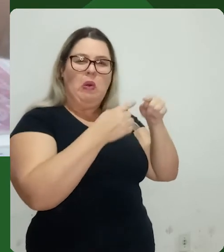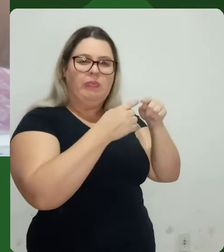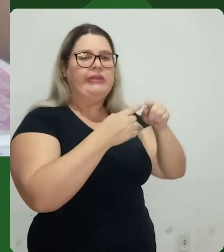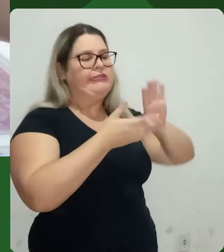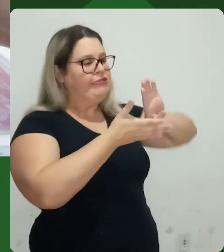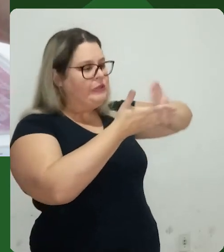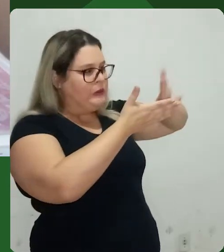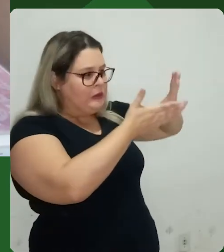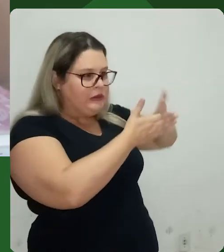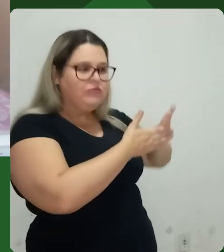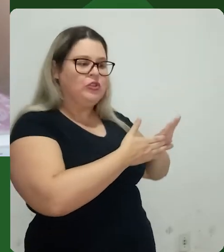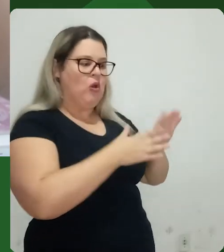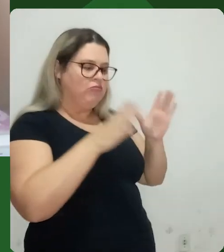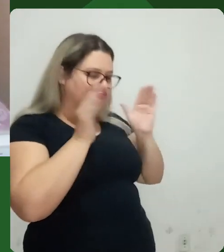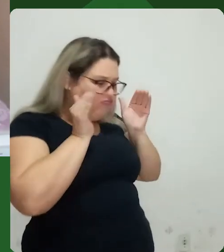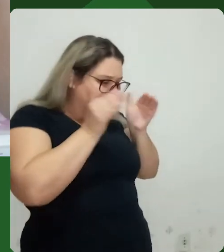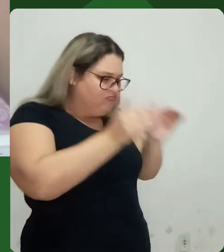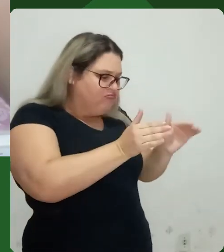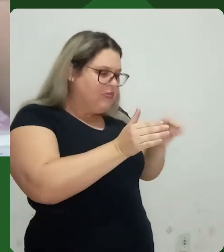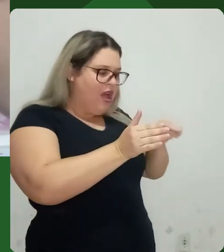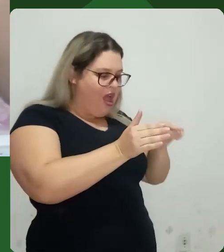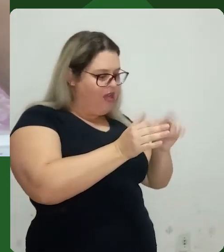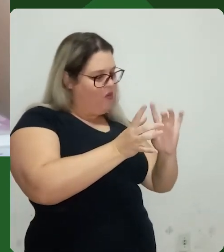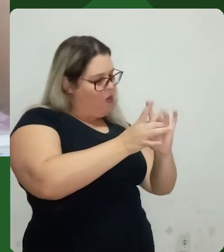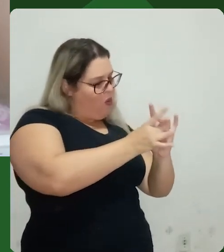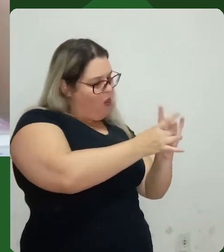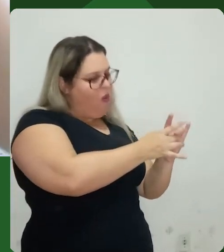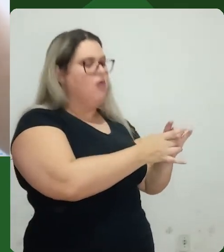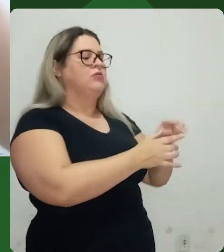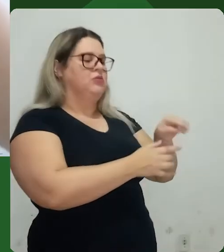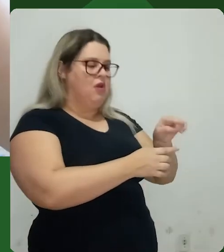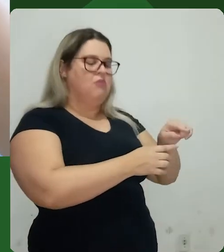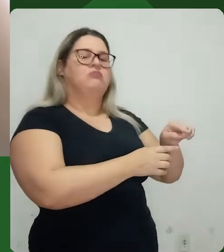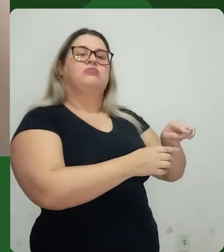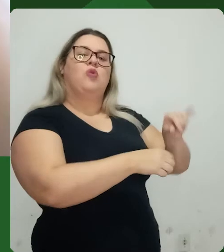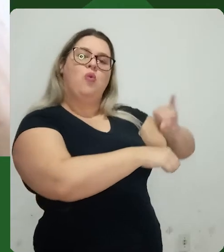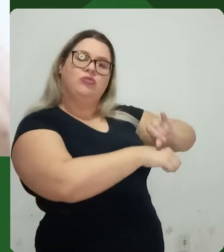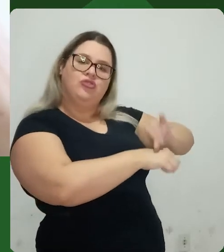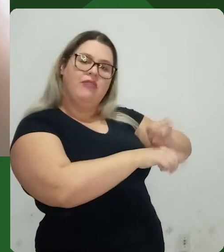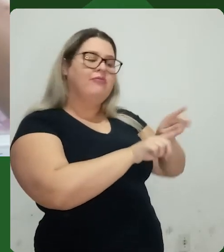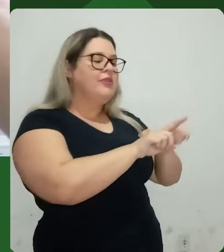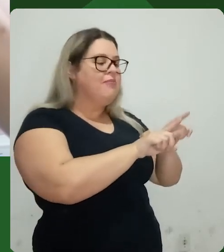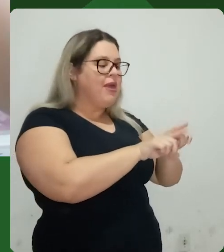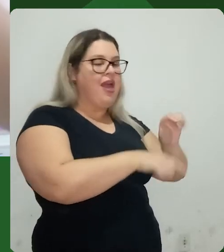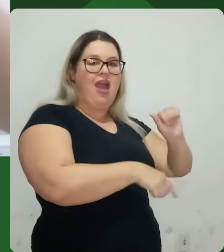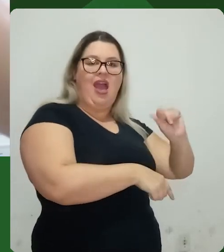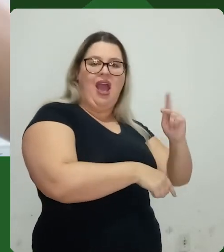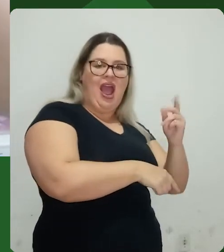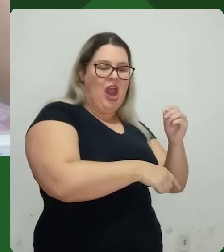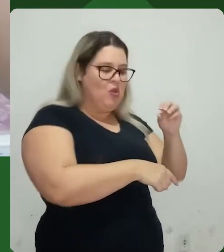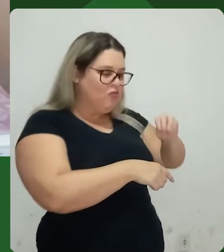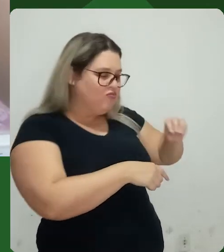Demora um pouquinho, mas vale a pena você realmente pensar direitinho como é que vai ficar cada elemento da história do seu produto.